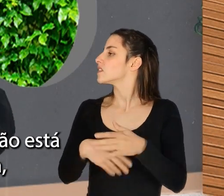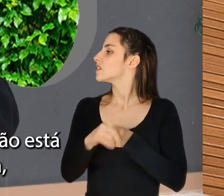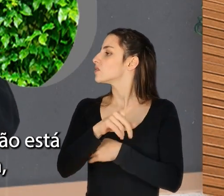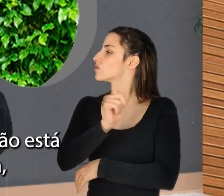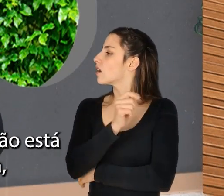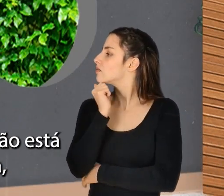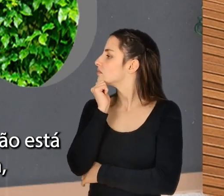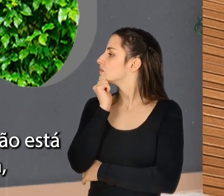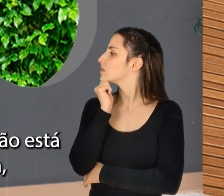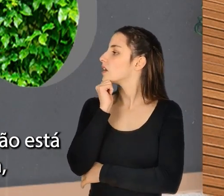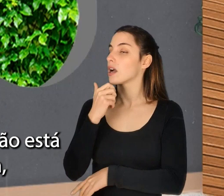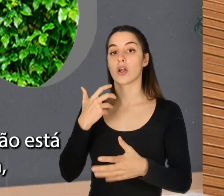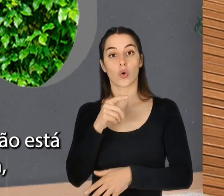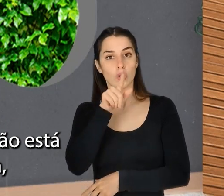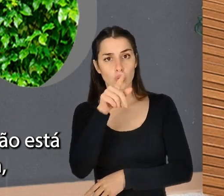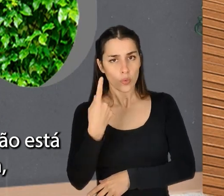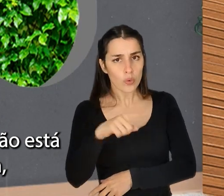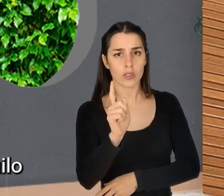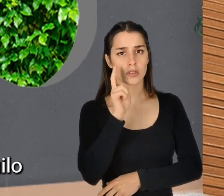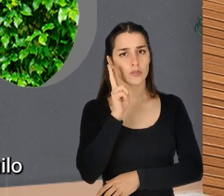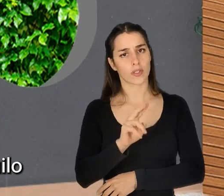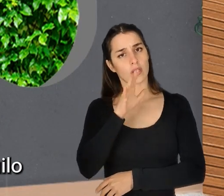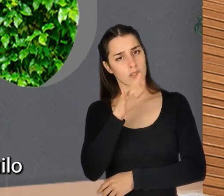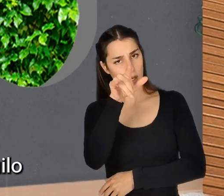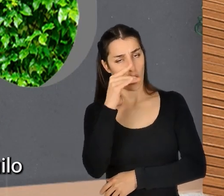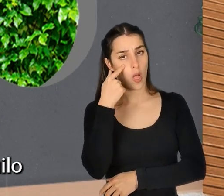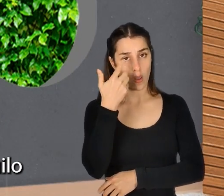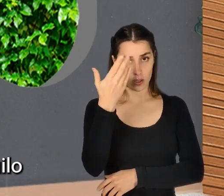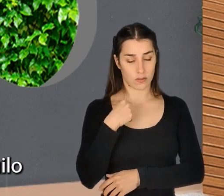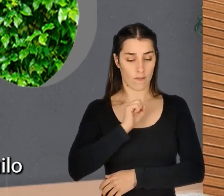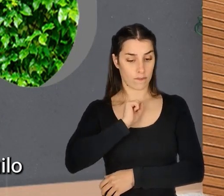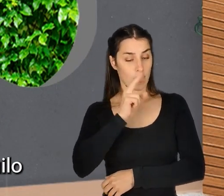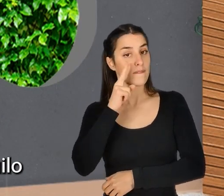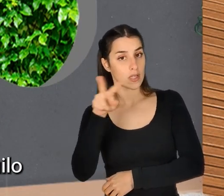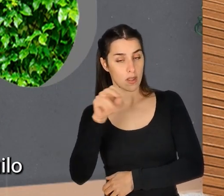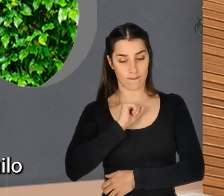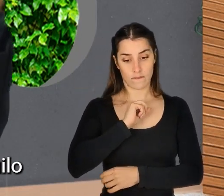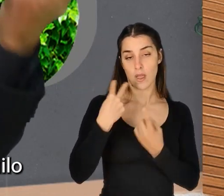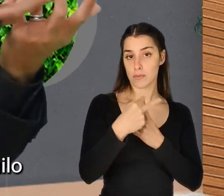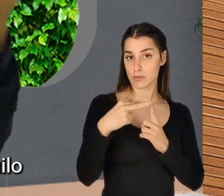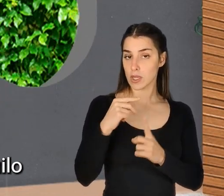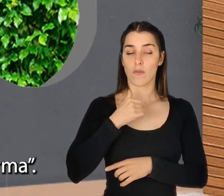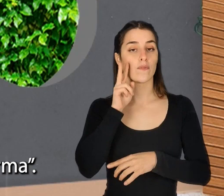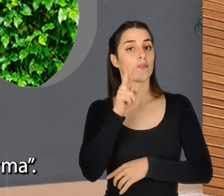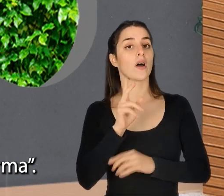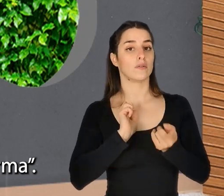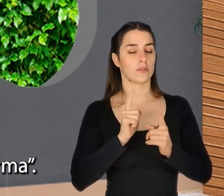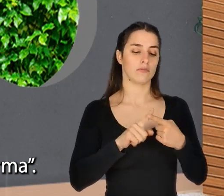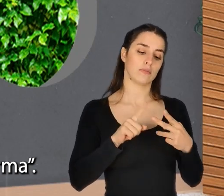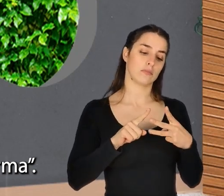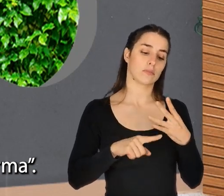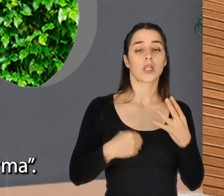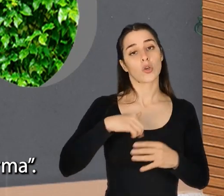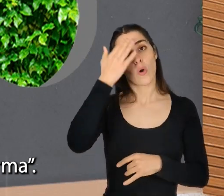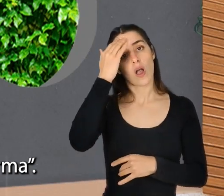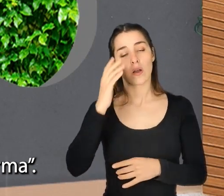fazer isto, do que te ires à tua filosofia, à tua hierarquia. olha, na minha visão, na minha perceção, aquilo que eu vejo é isto e